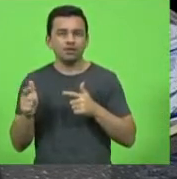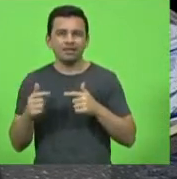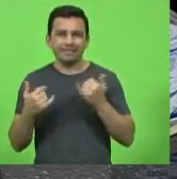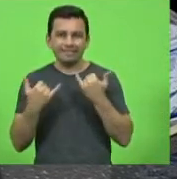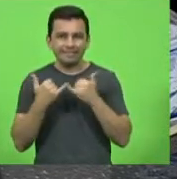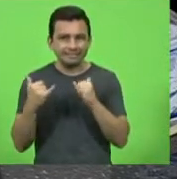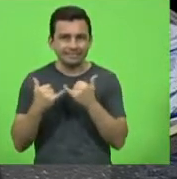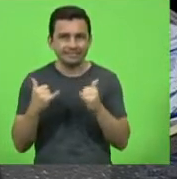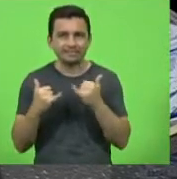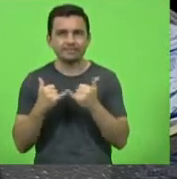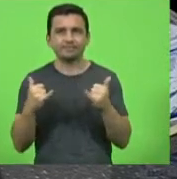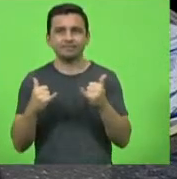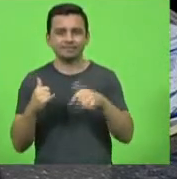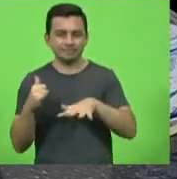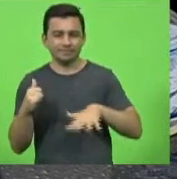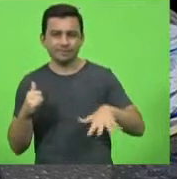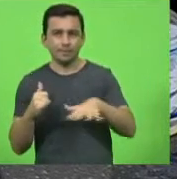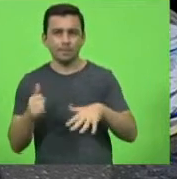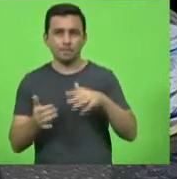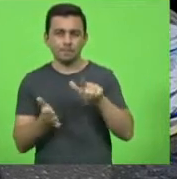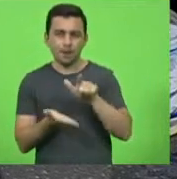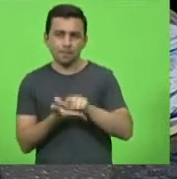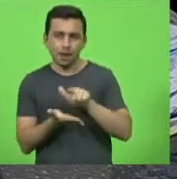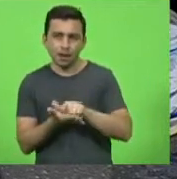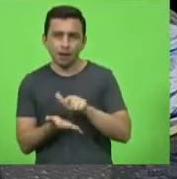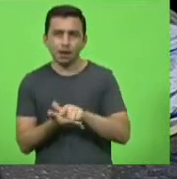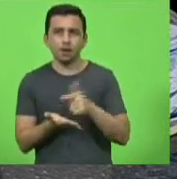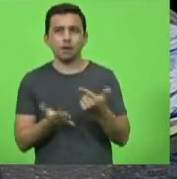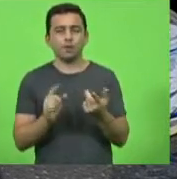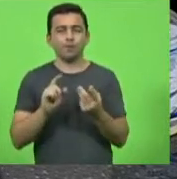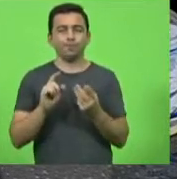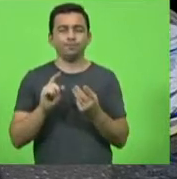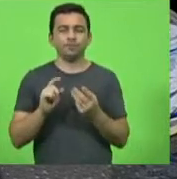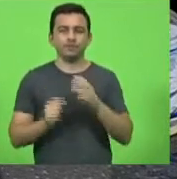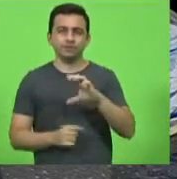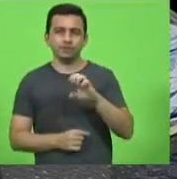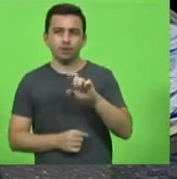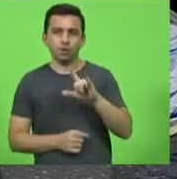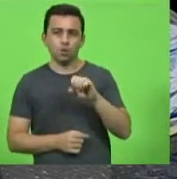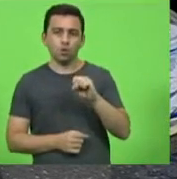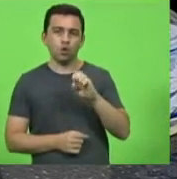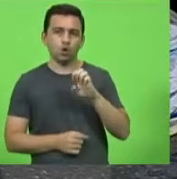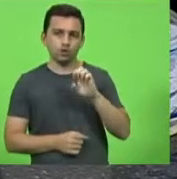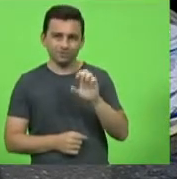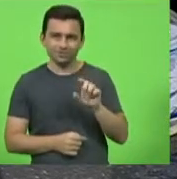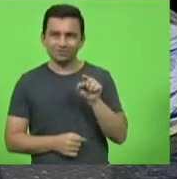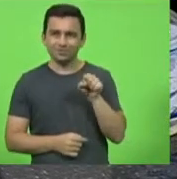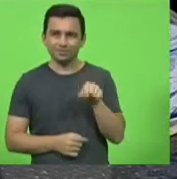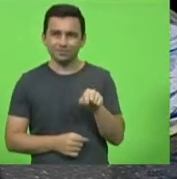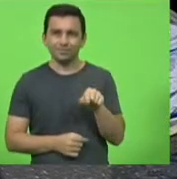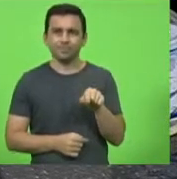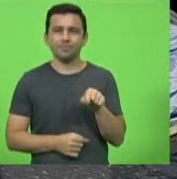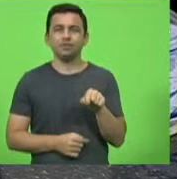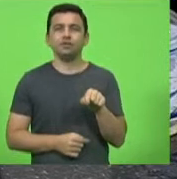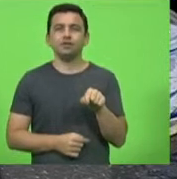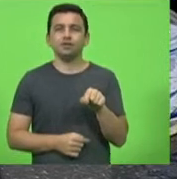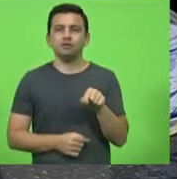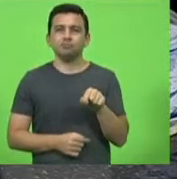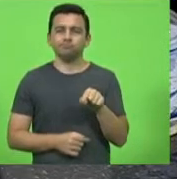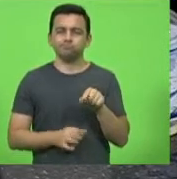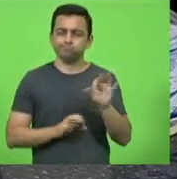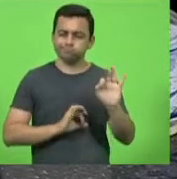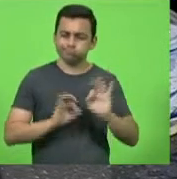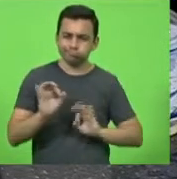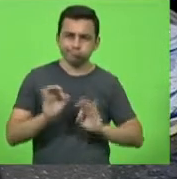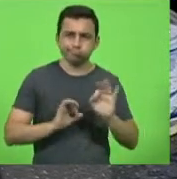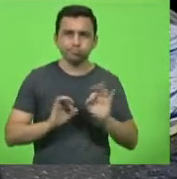de papel de celulose e nos últimos